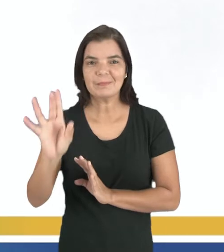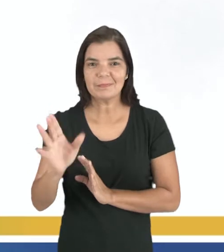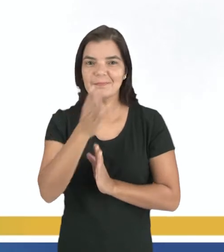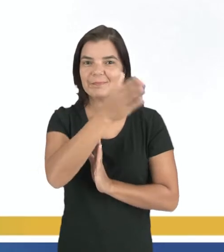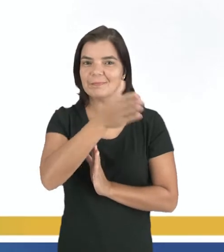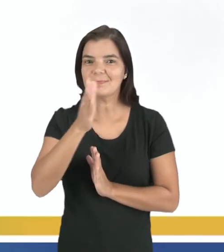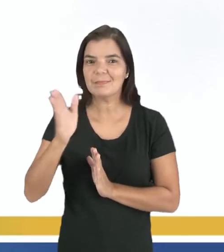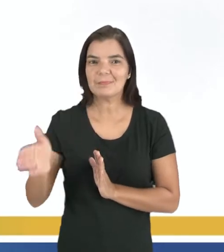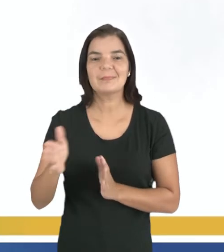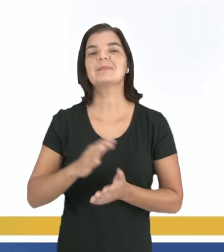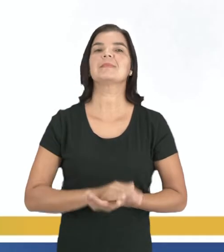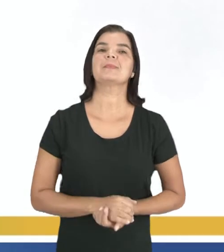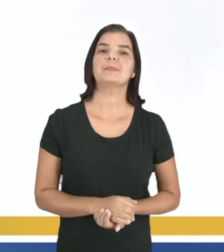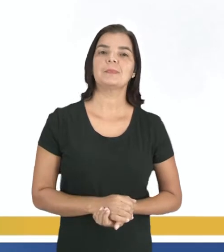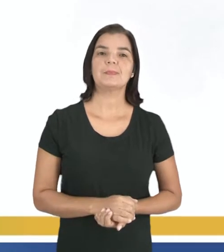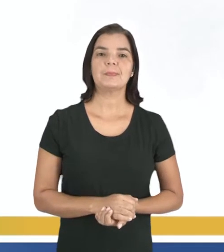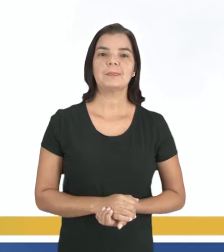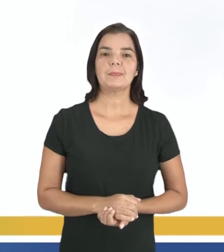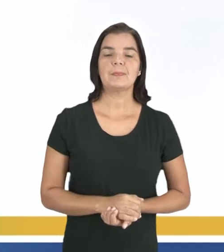etapas?